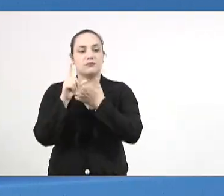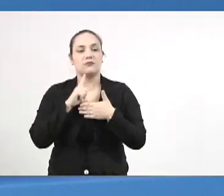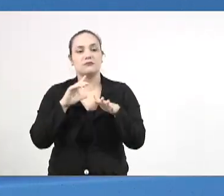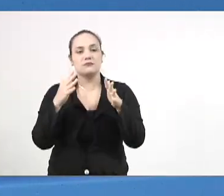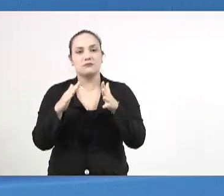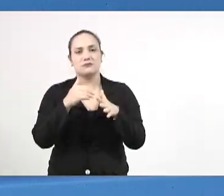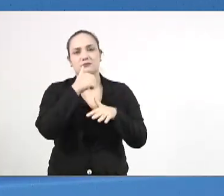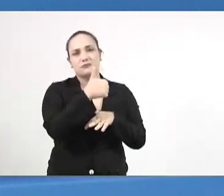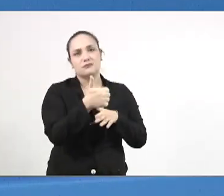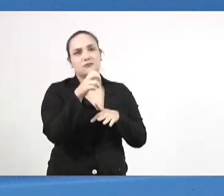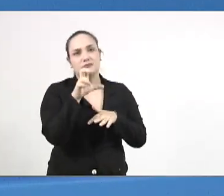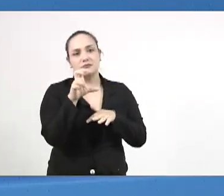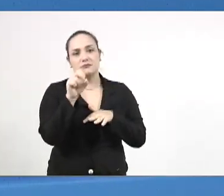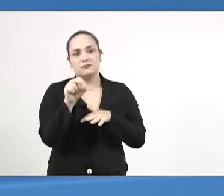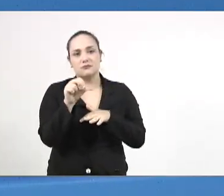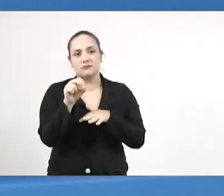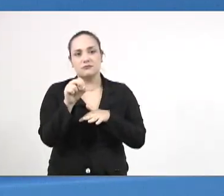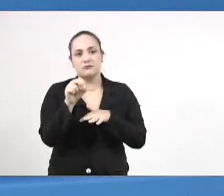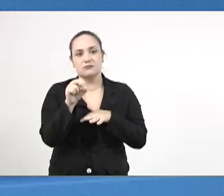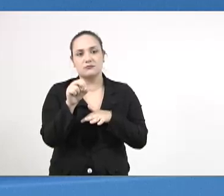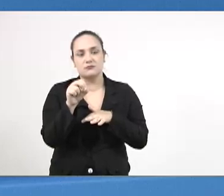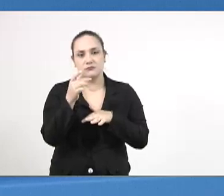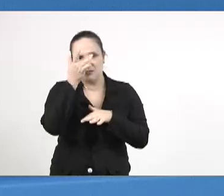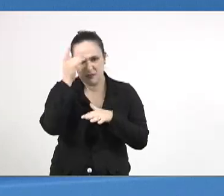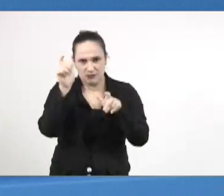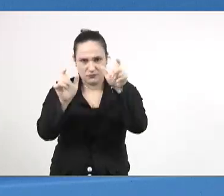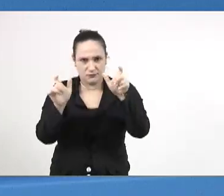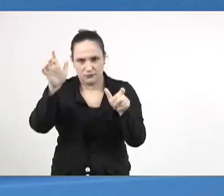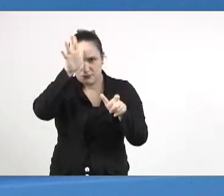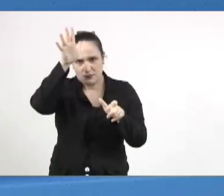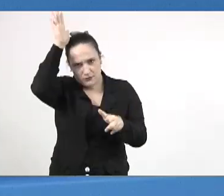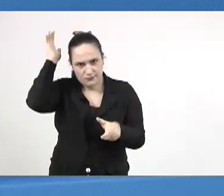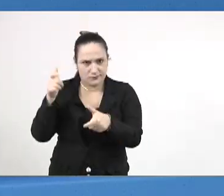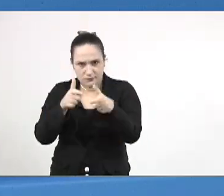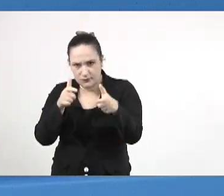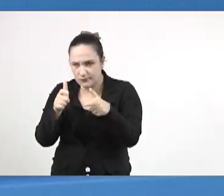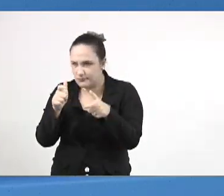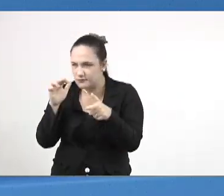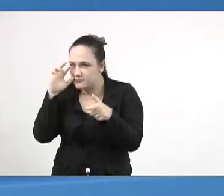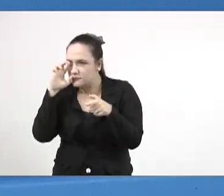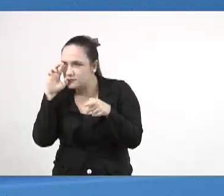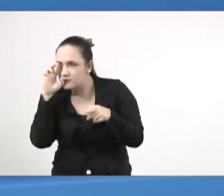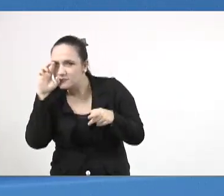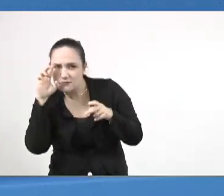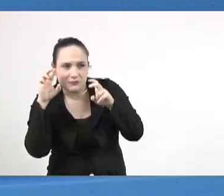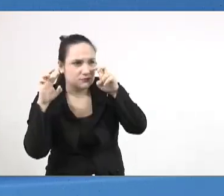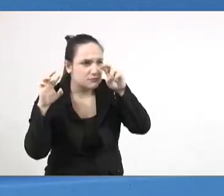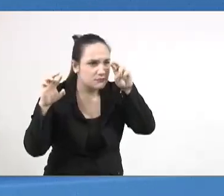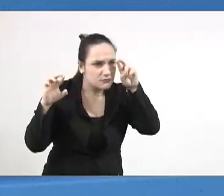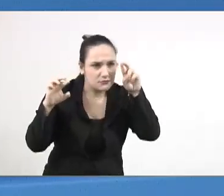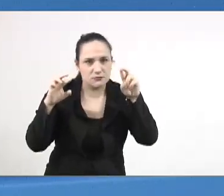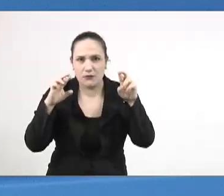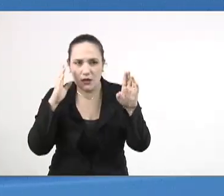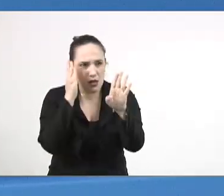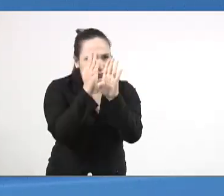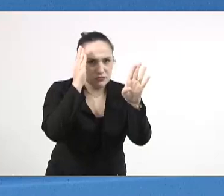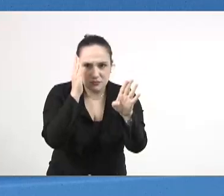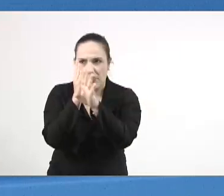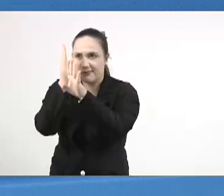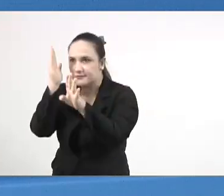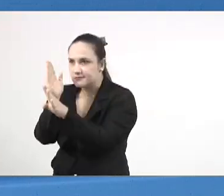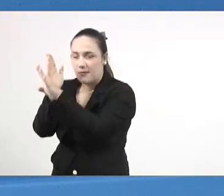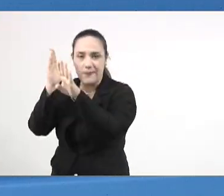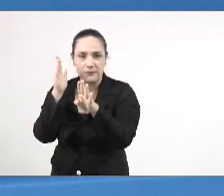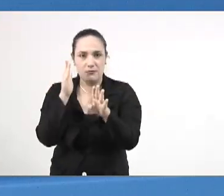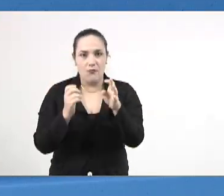150 homens do Corpo de Bombeiros atuando para debelar esses focos de